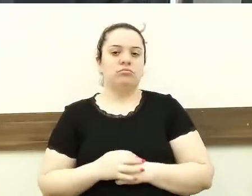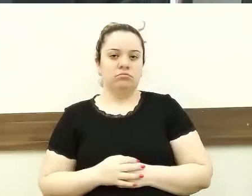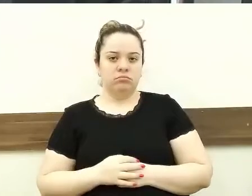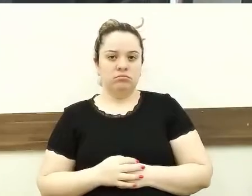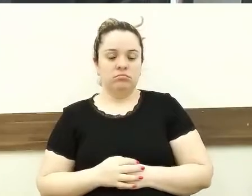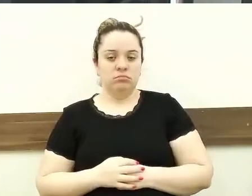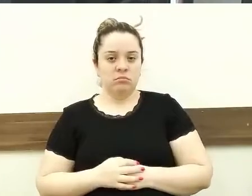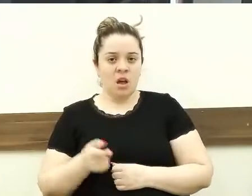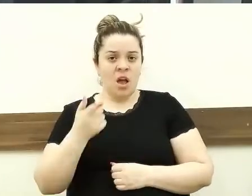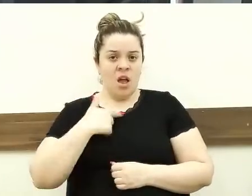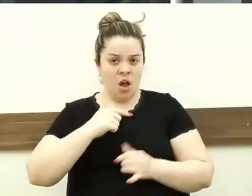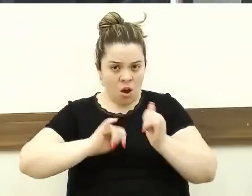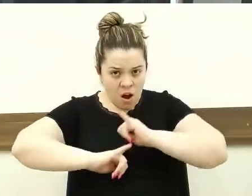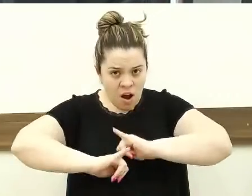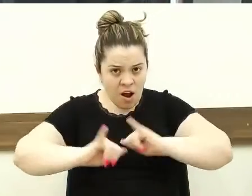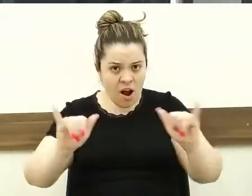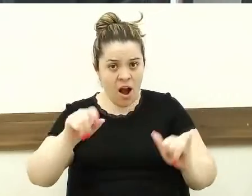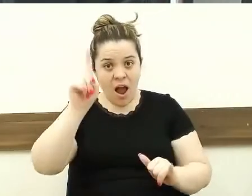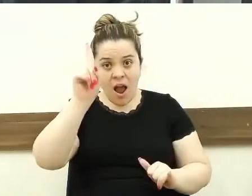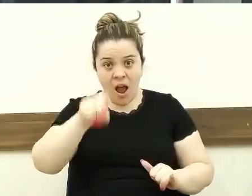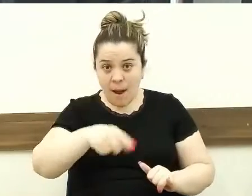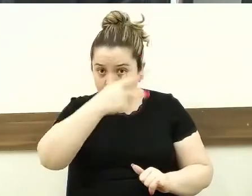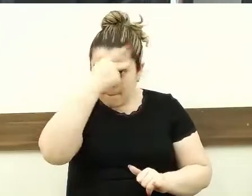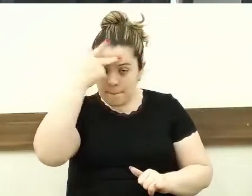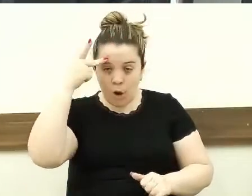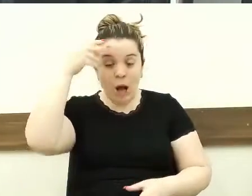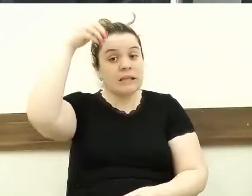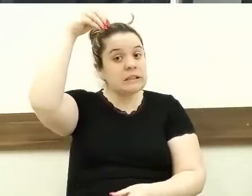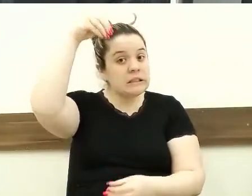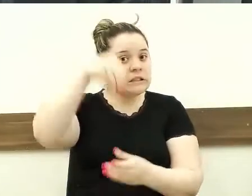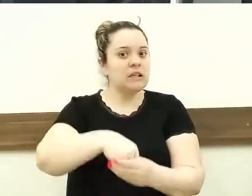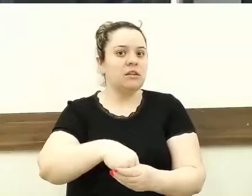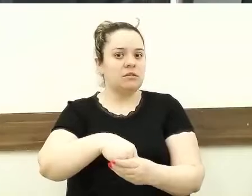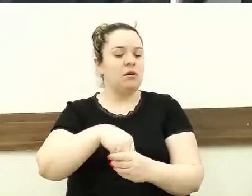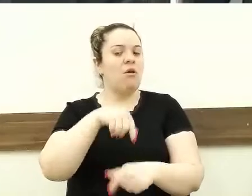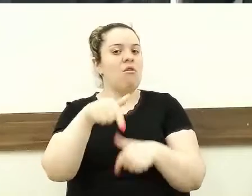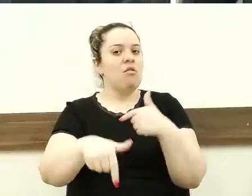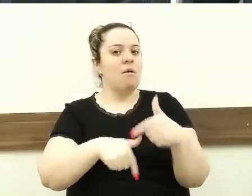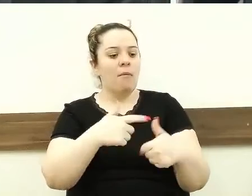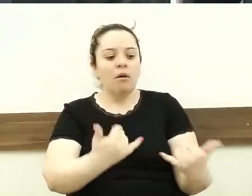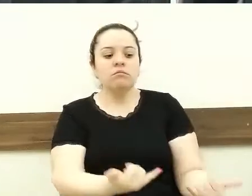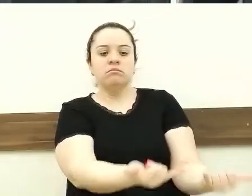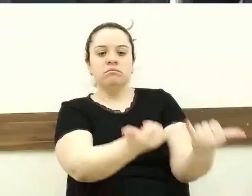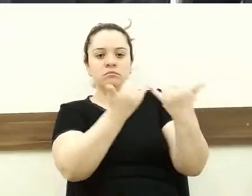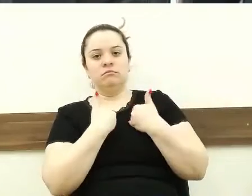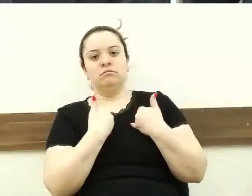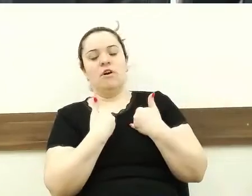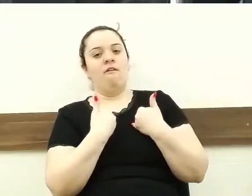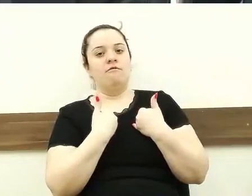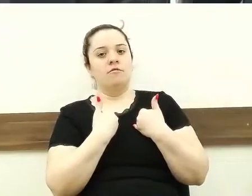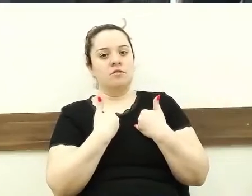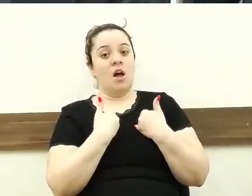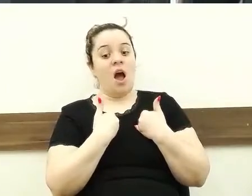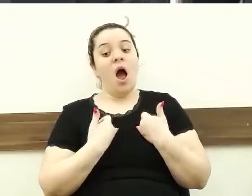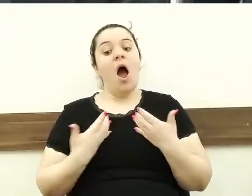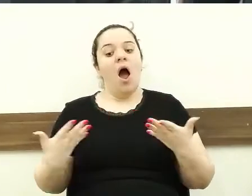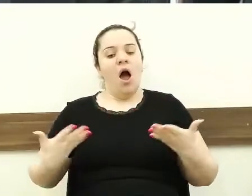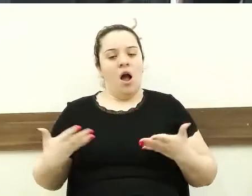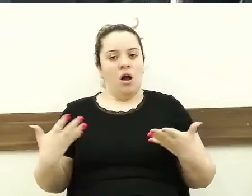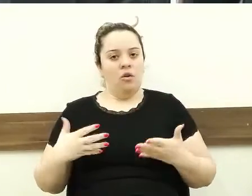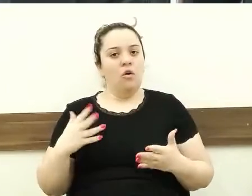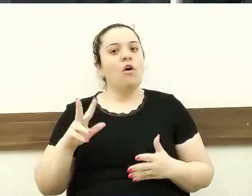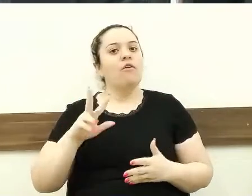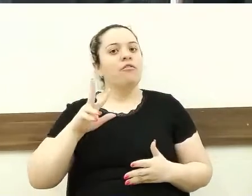de próprios servidores que vieram trazer essa situação. Agora eu vou aprofundar mais na investigação sobre a questão